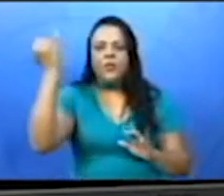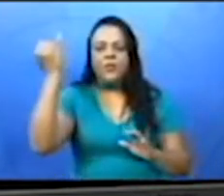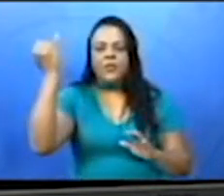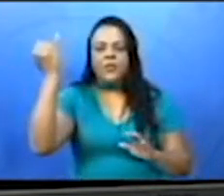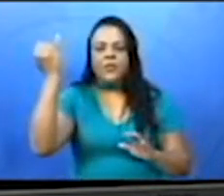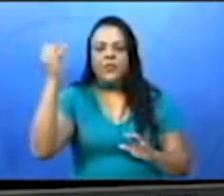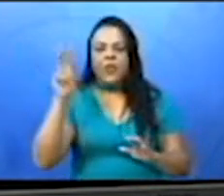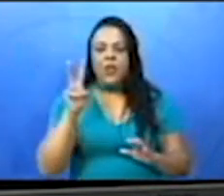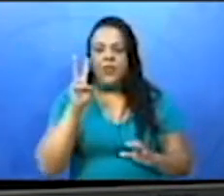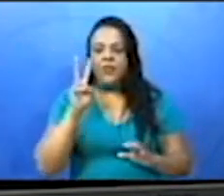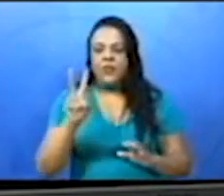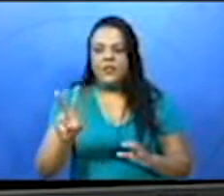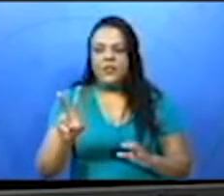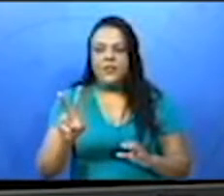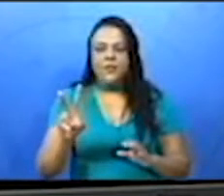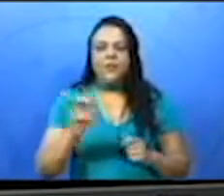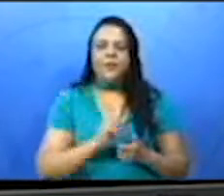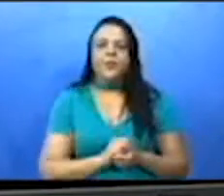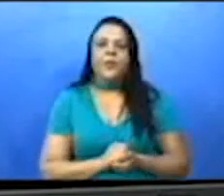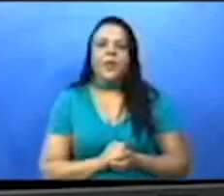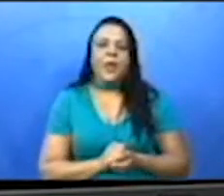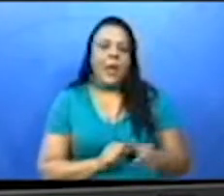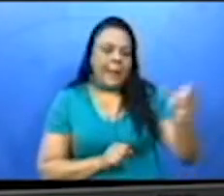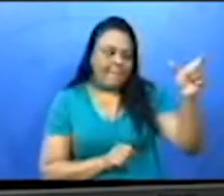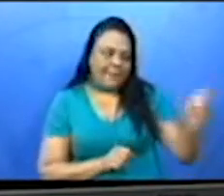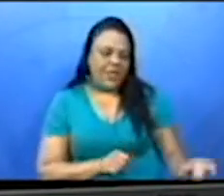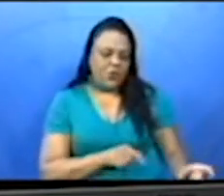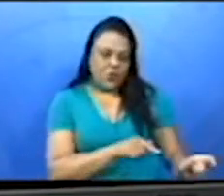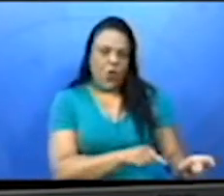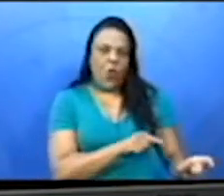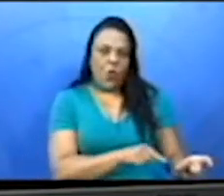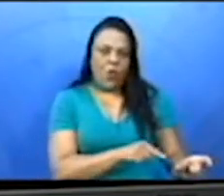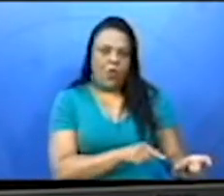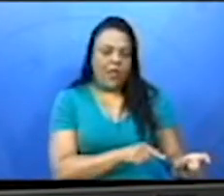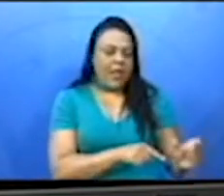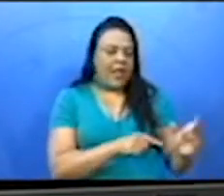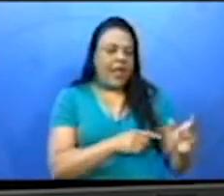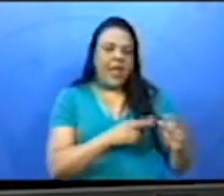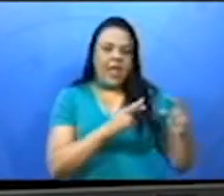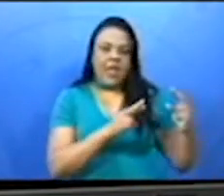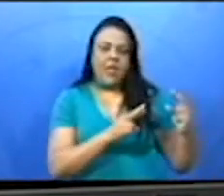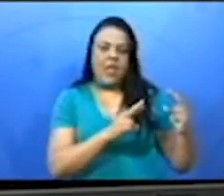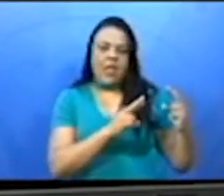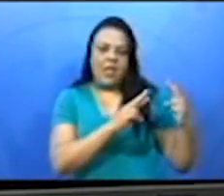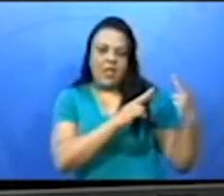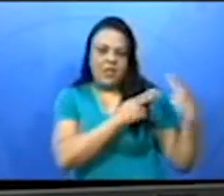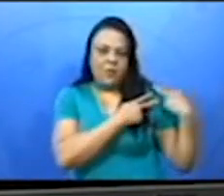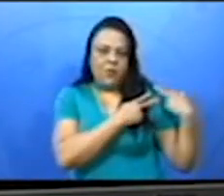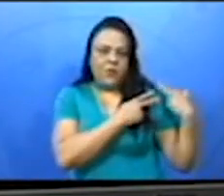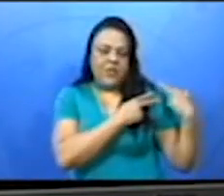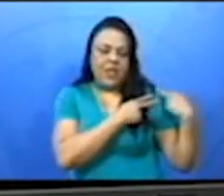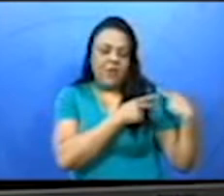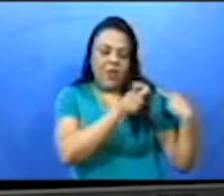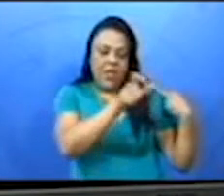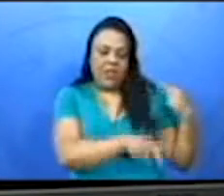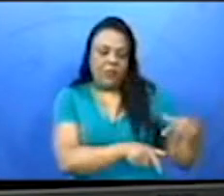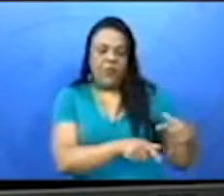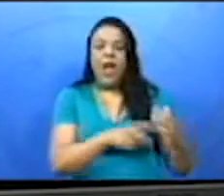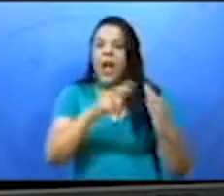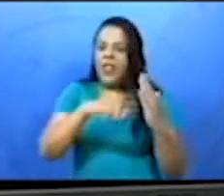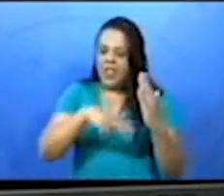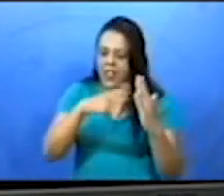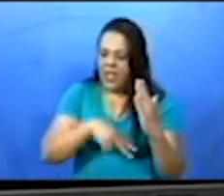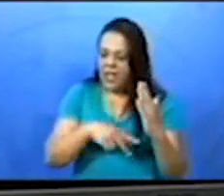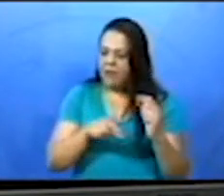ao auxílio-ledor. Você poderá estar pedindo para o responsável fazer a leitura para você. Ou